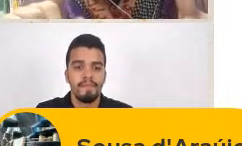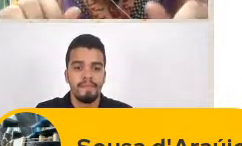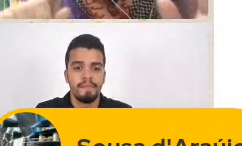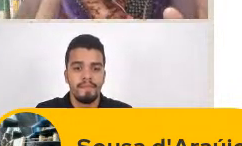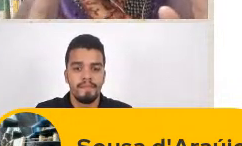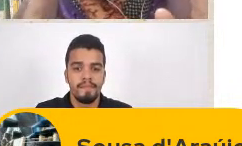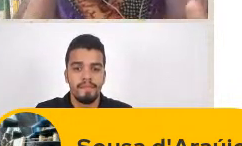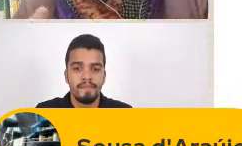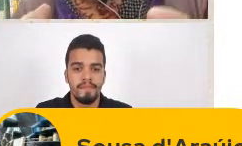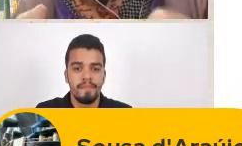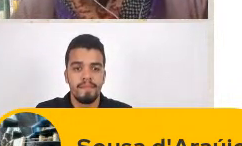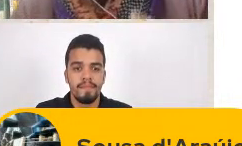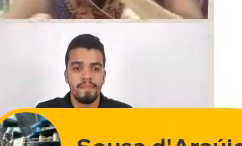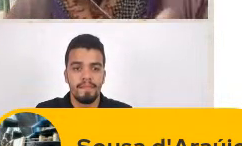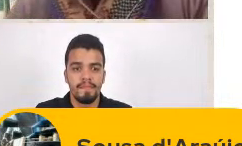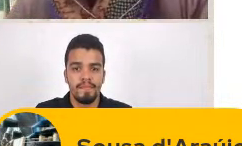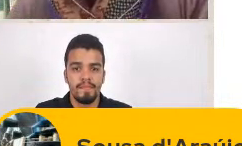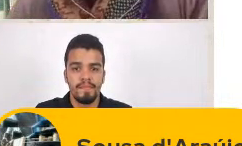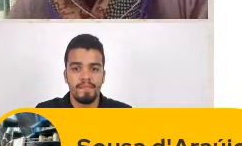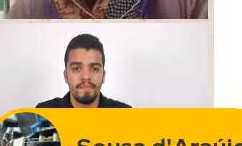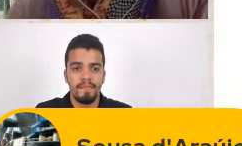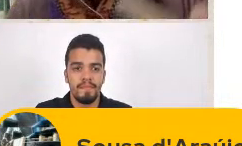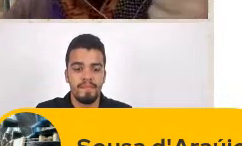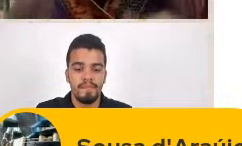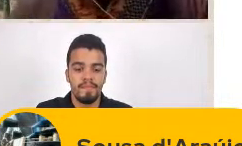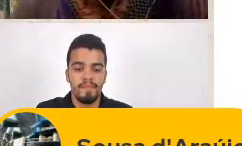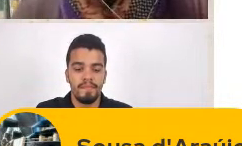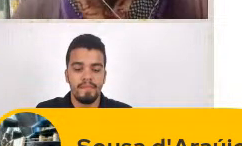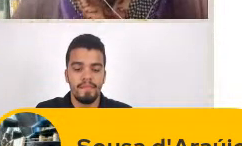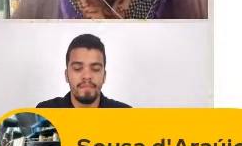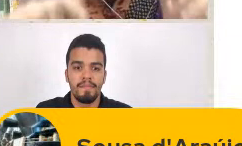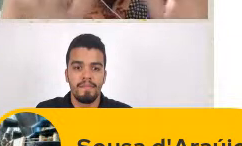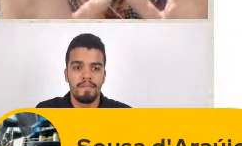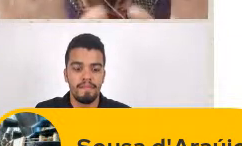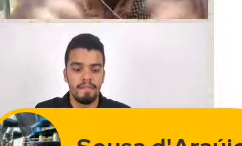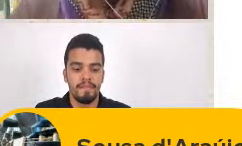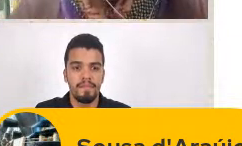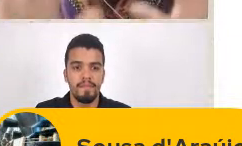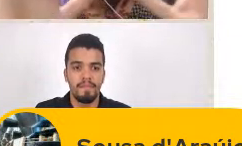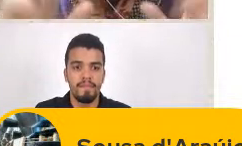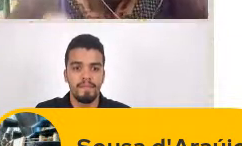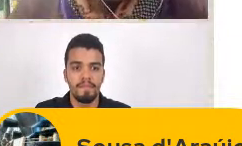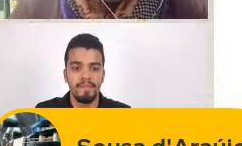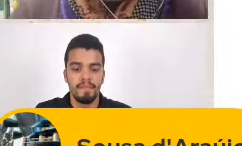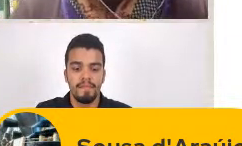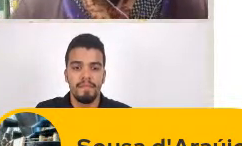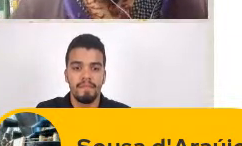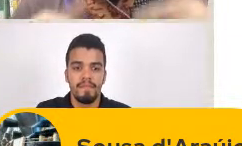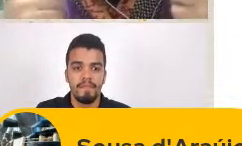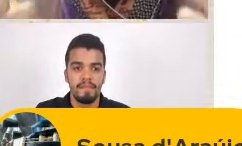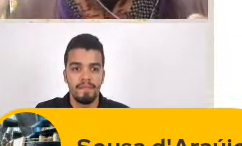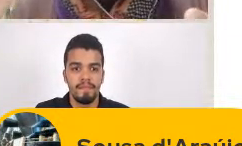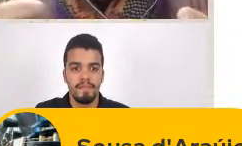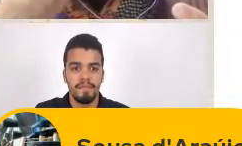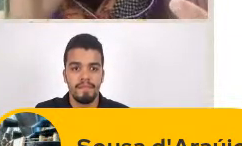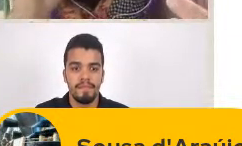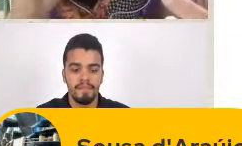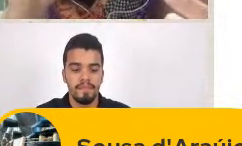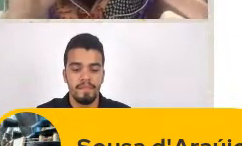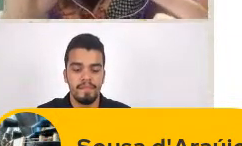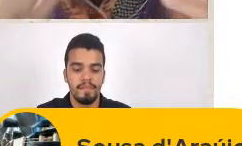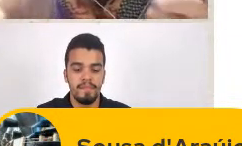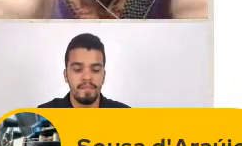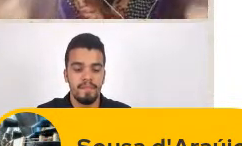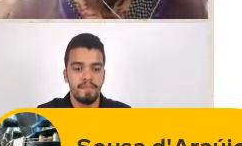Perto daquilo Que naturalizou A violência No nosso país Durante cinco décadas Seis décadas Perto daquilo